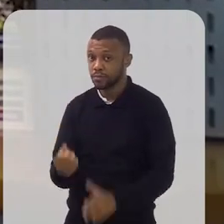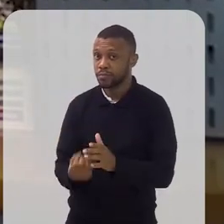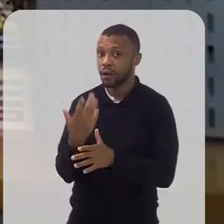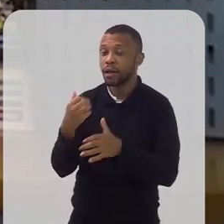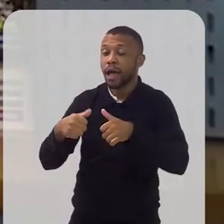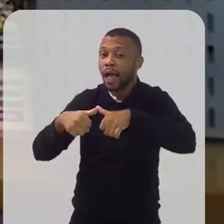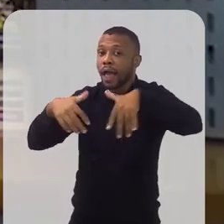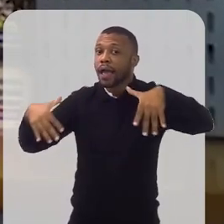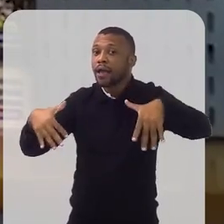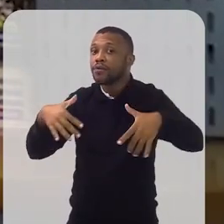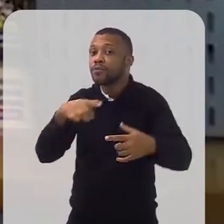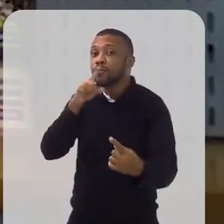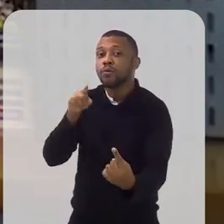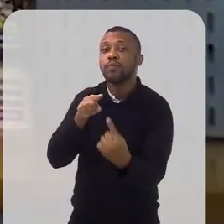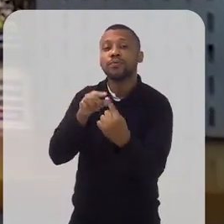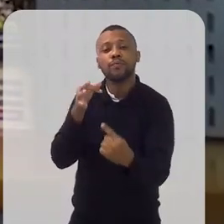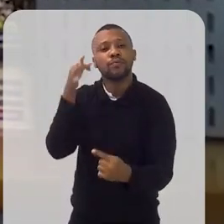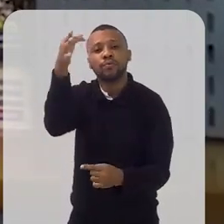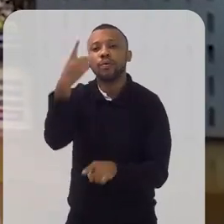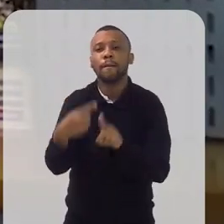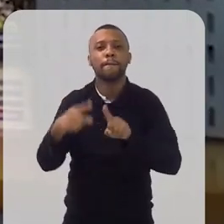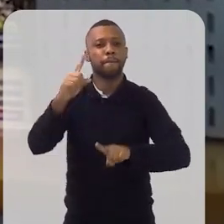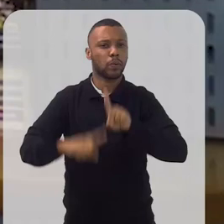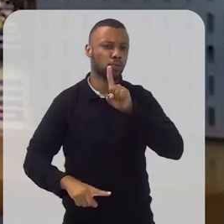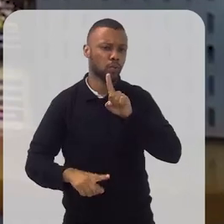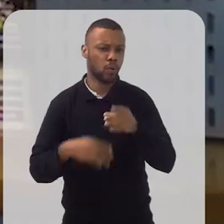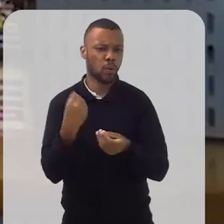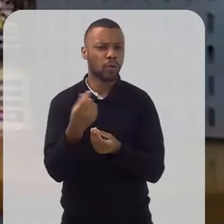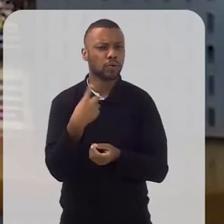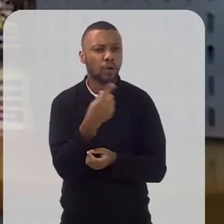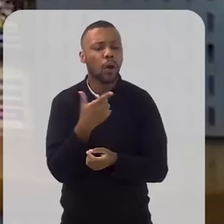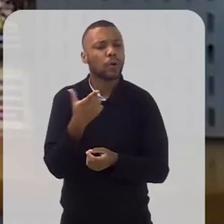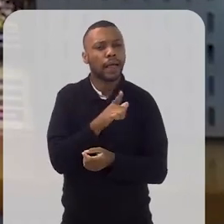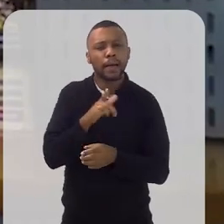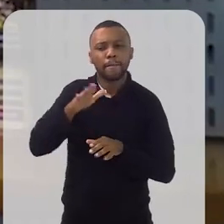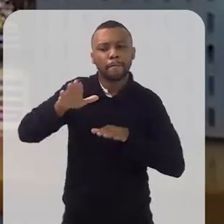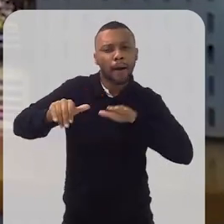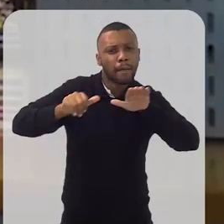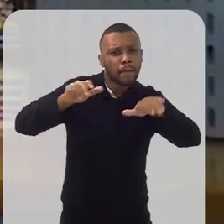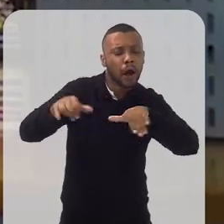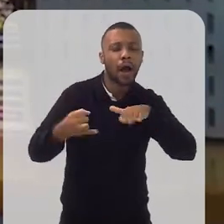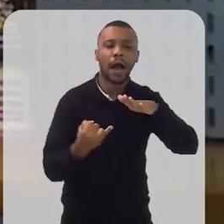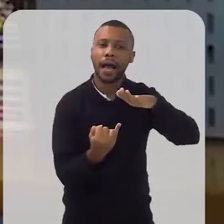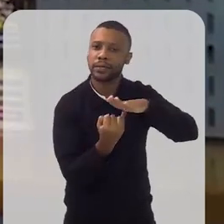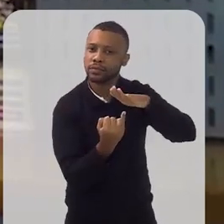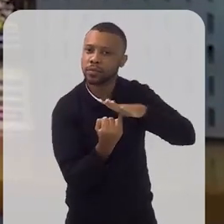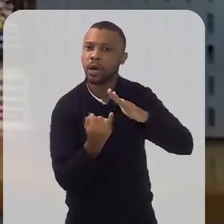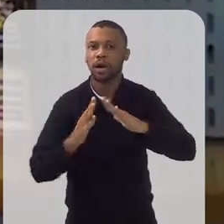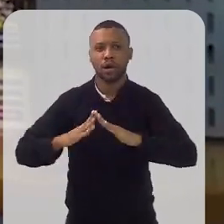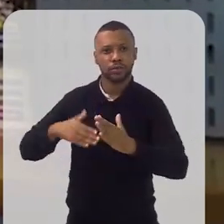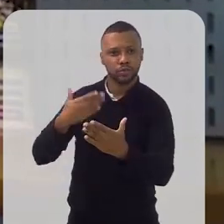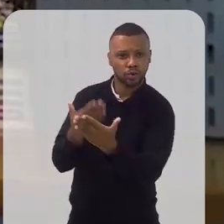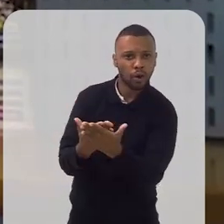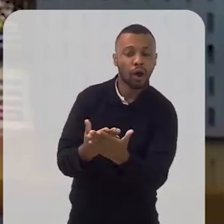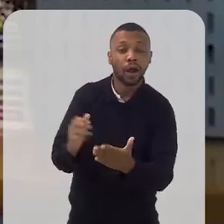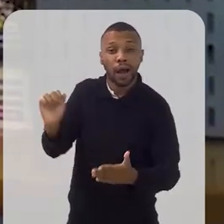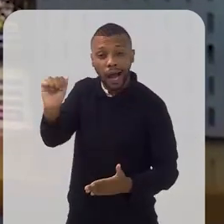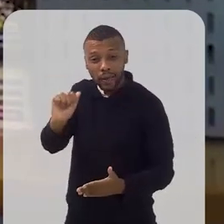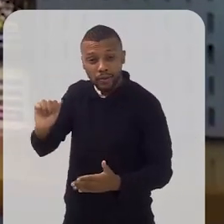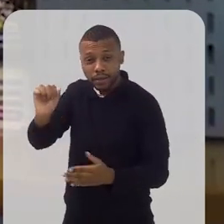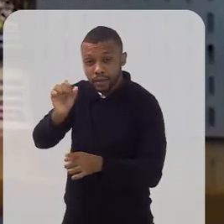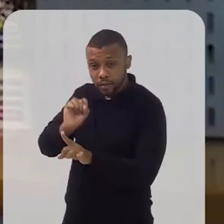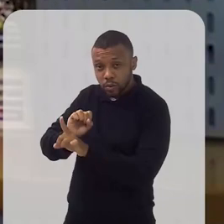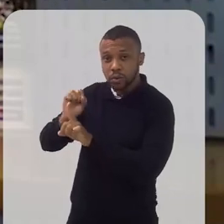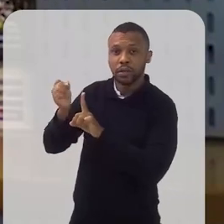nós chamamos de redes para prosperidades. Como é que a gente junta pessoas, instituições de ensino, empresas, organizações sociais